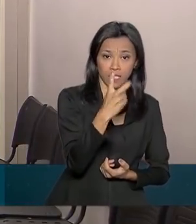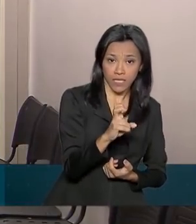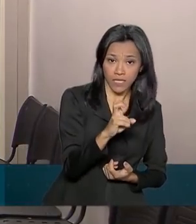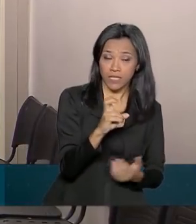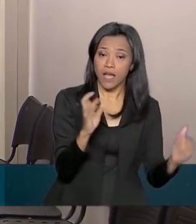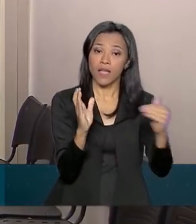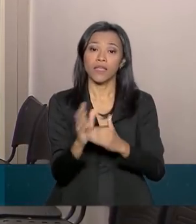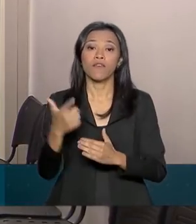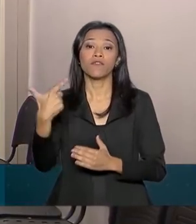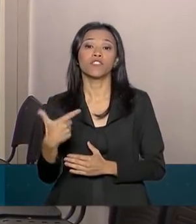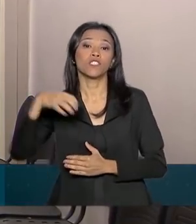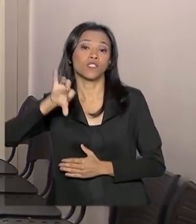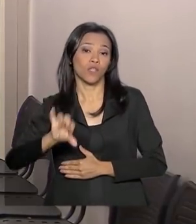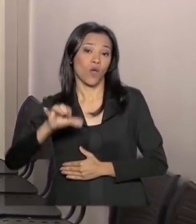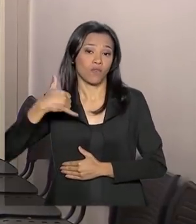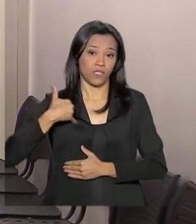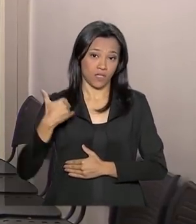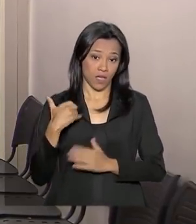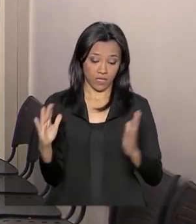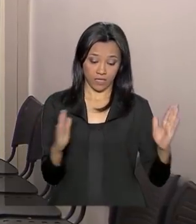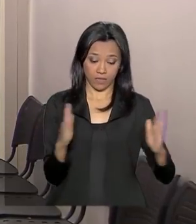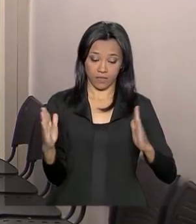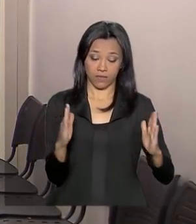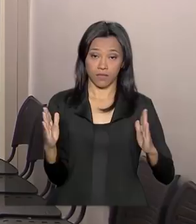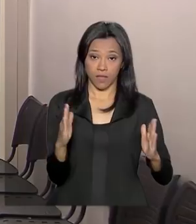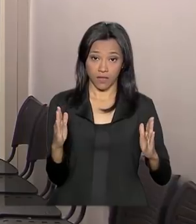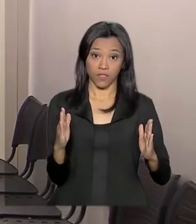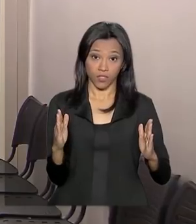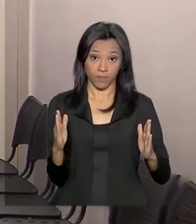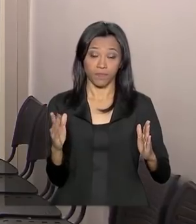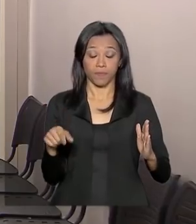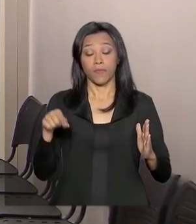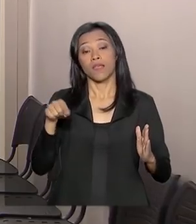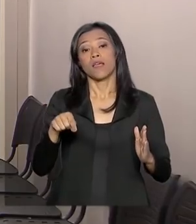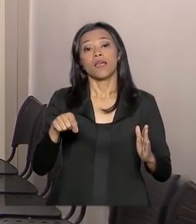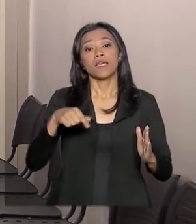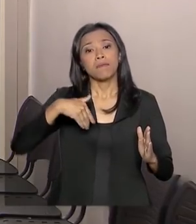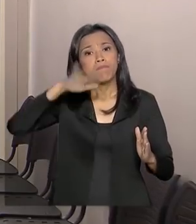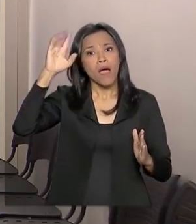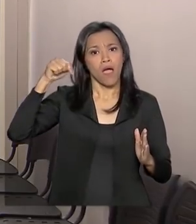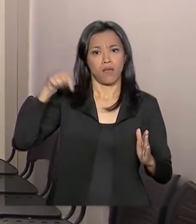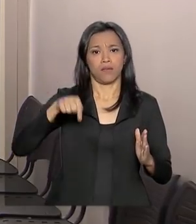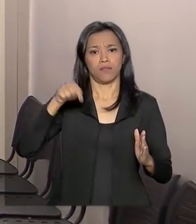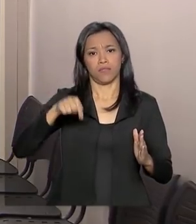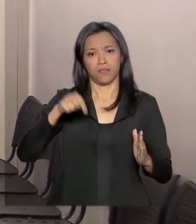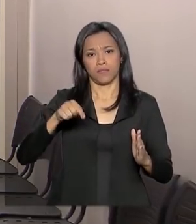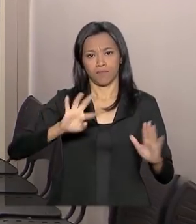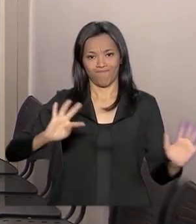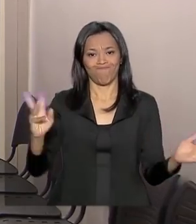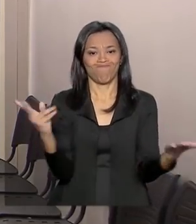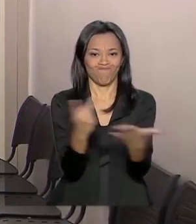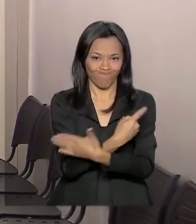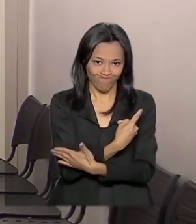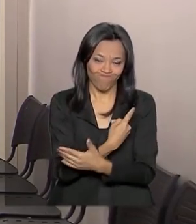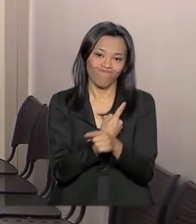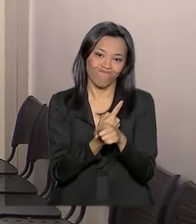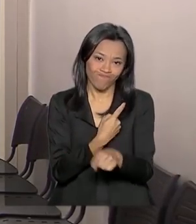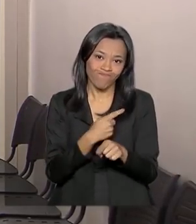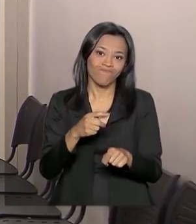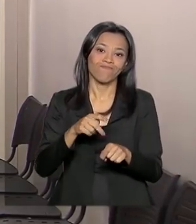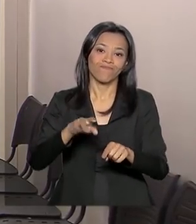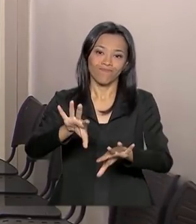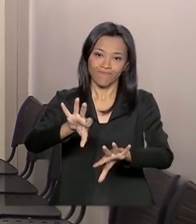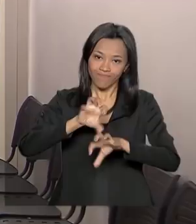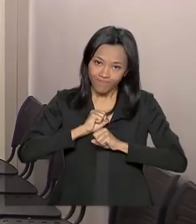anos de idade, Carla. A parte da população que mais está propícia a adquirir